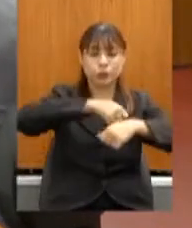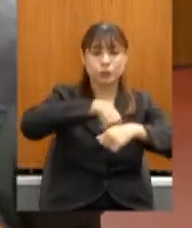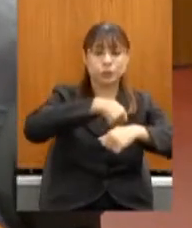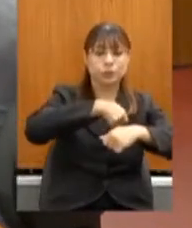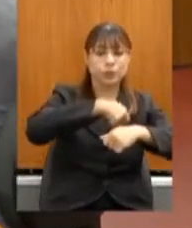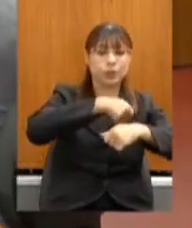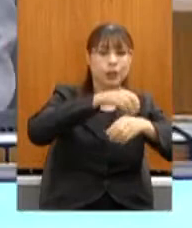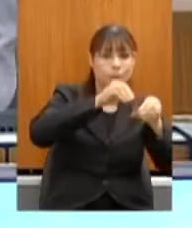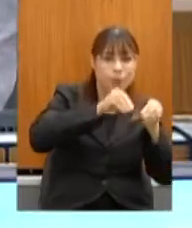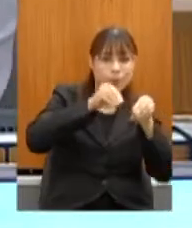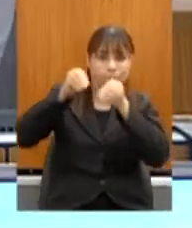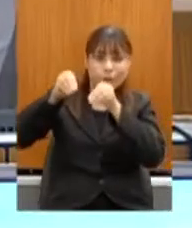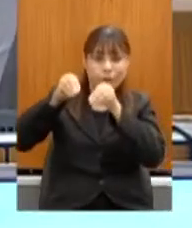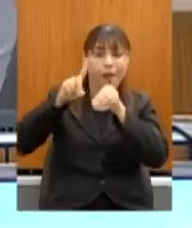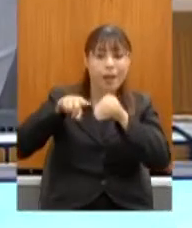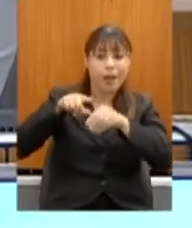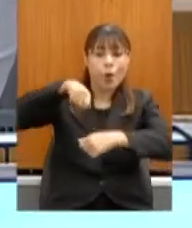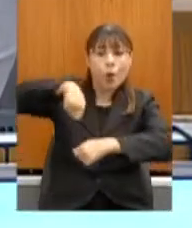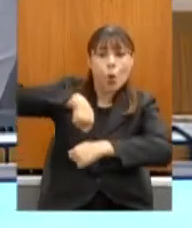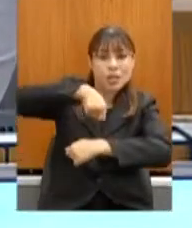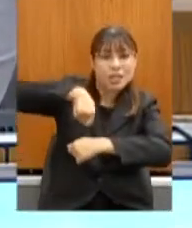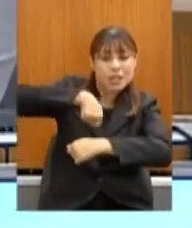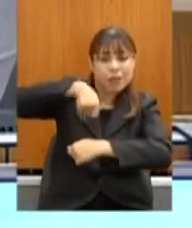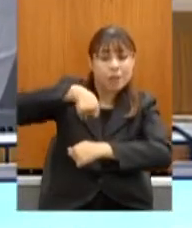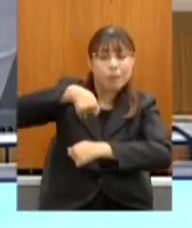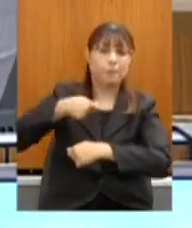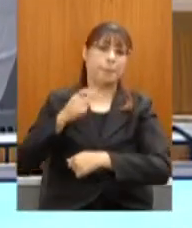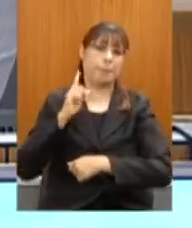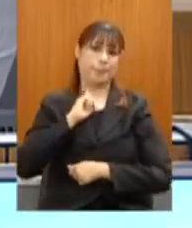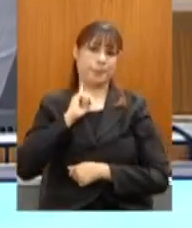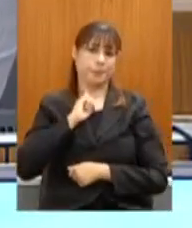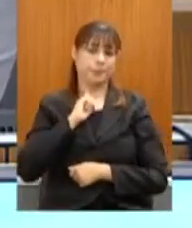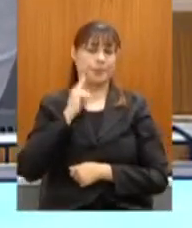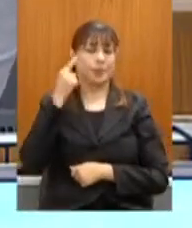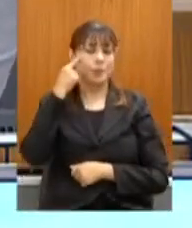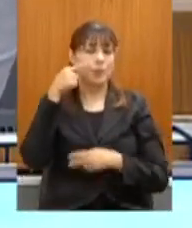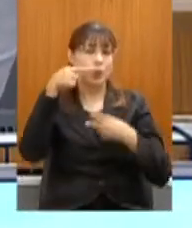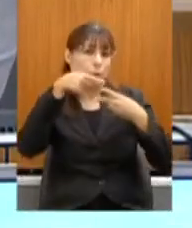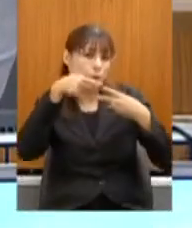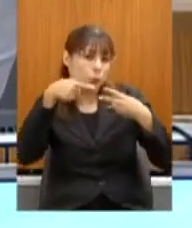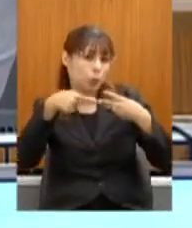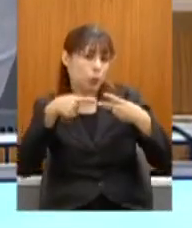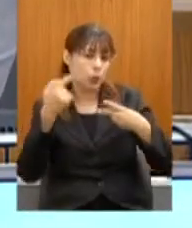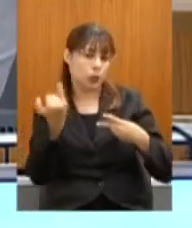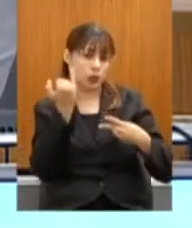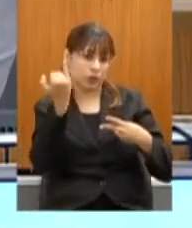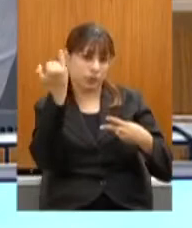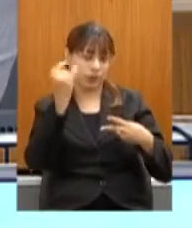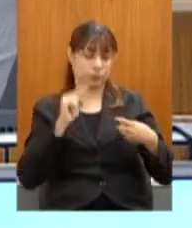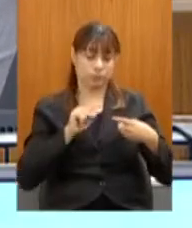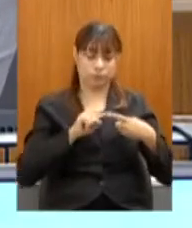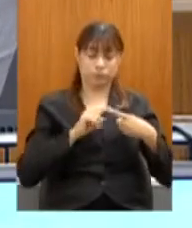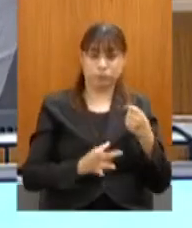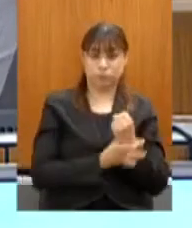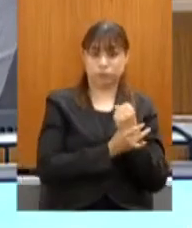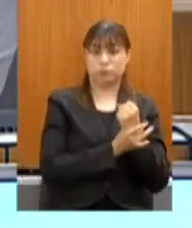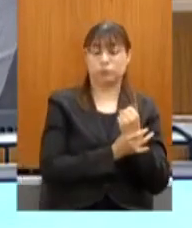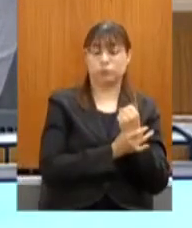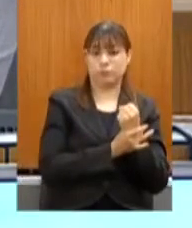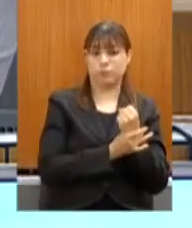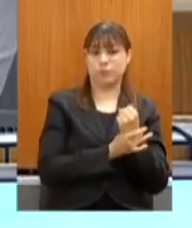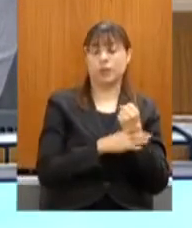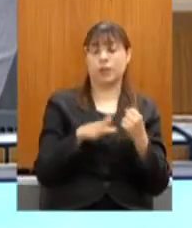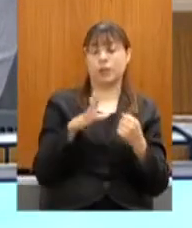cozinha mineira. Isso visando duas coisas muito importantes. A proteção a nível estadual que o IEFA já